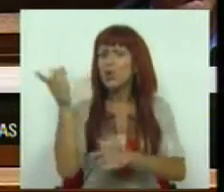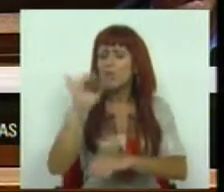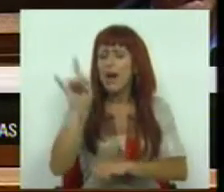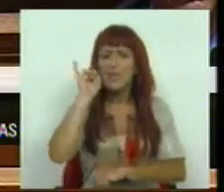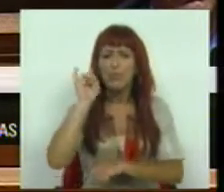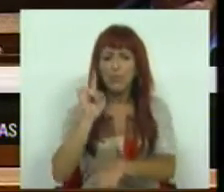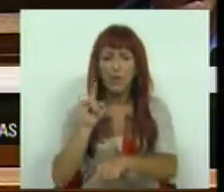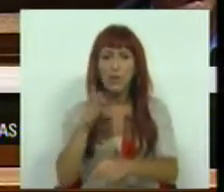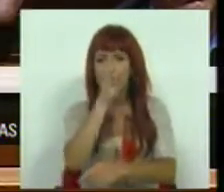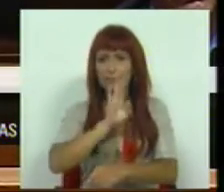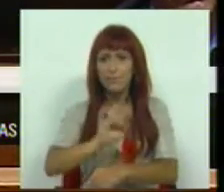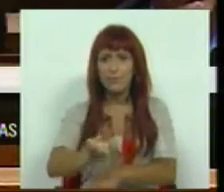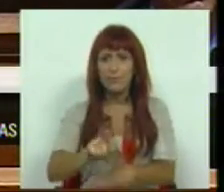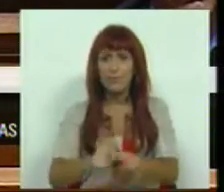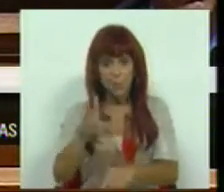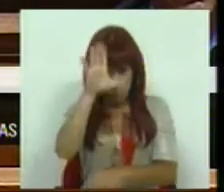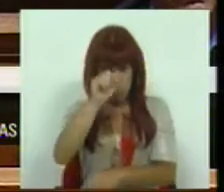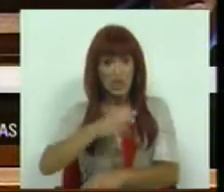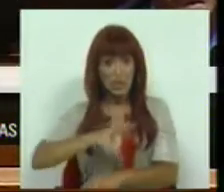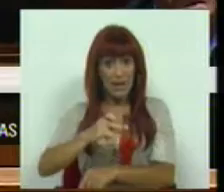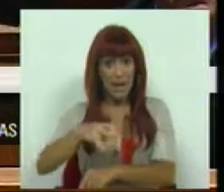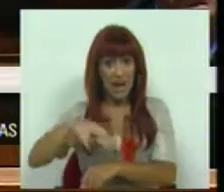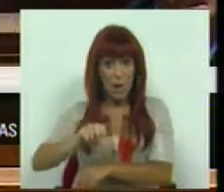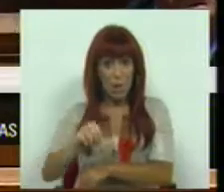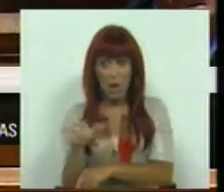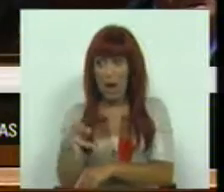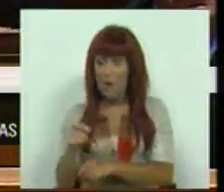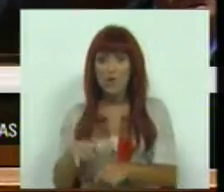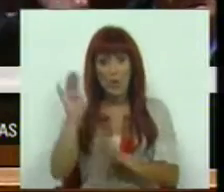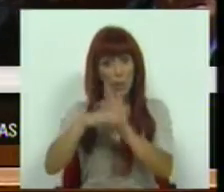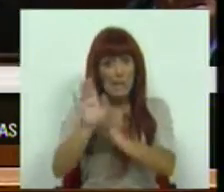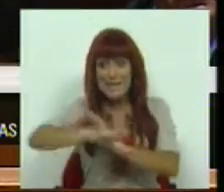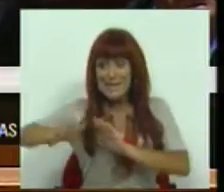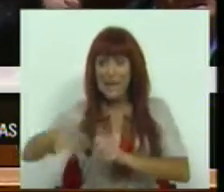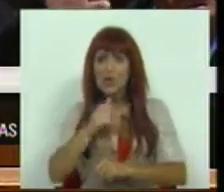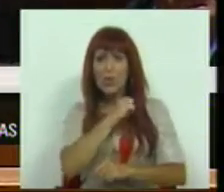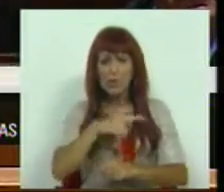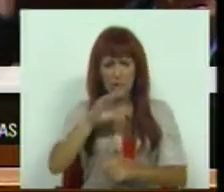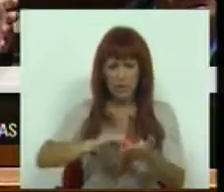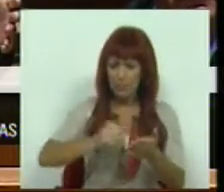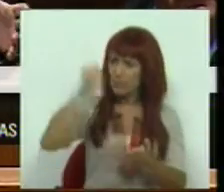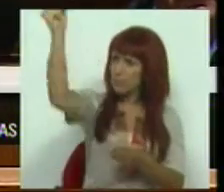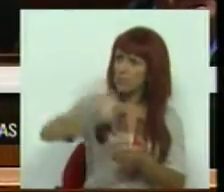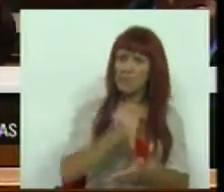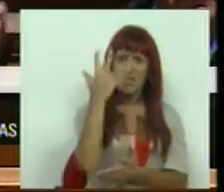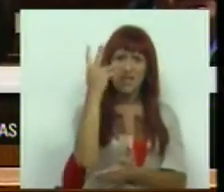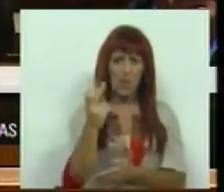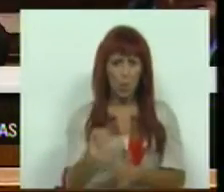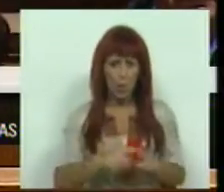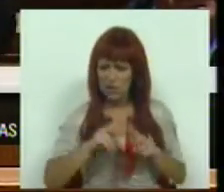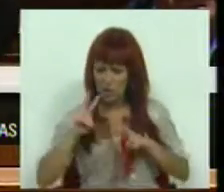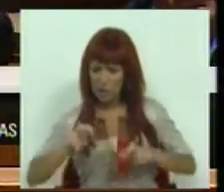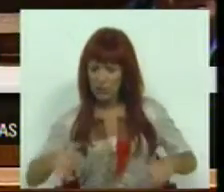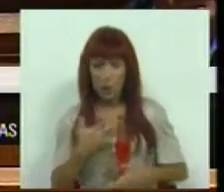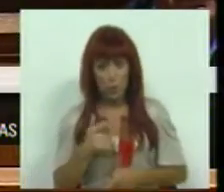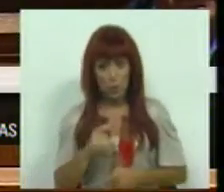mais importantes que foram implementados pelo Ministro Mariano Gago, que foi o programa Ciência que permitiu a contratação durante 5 anos de investigatores